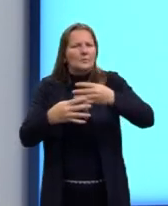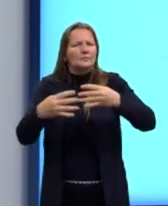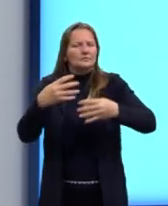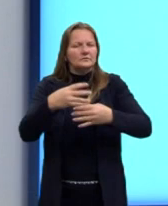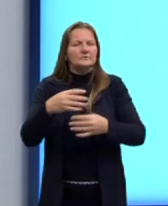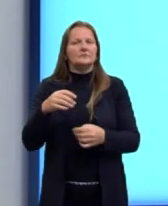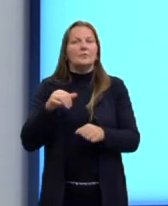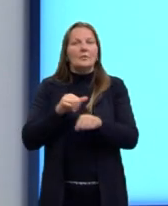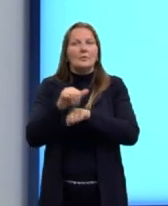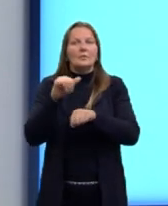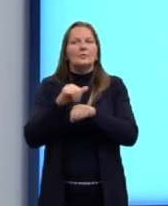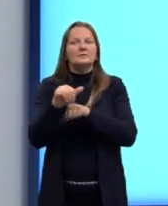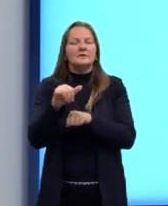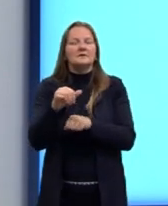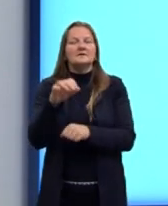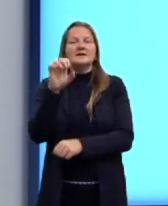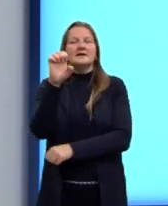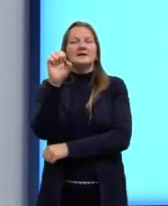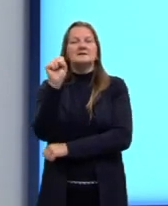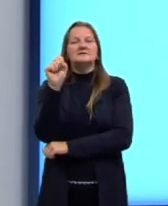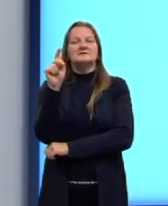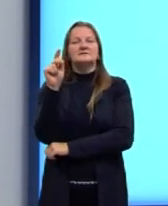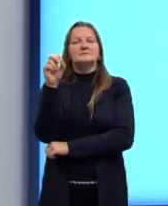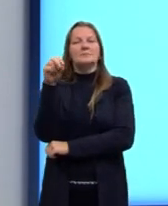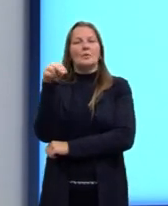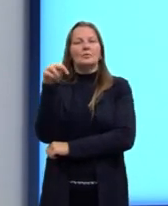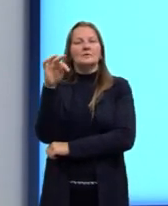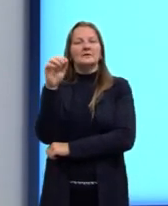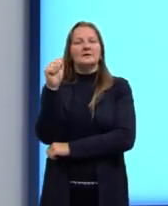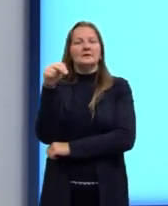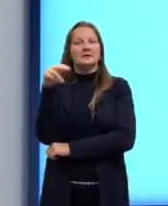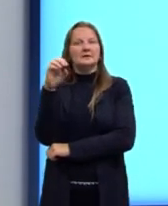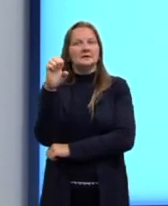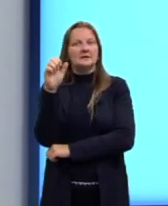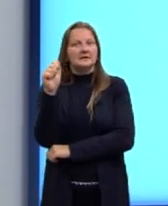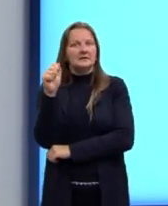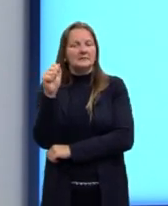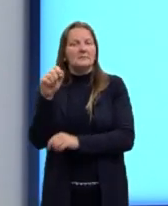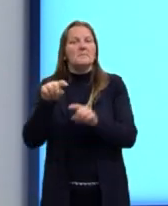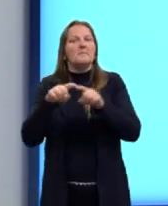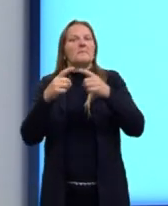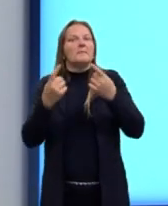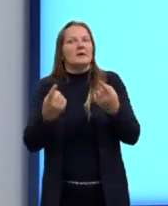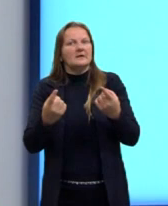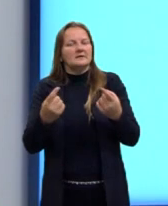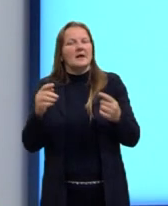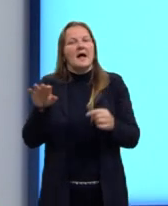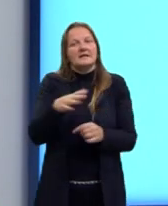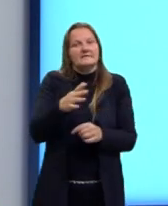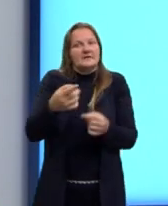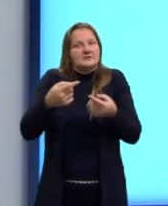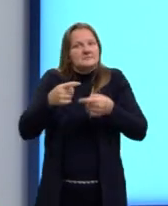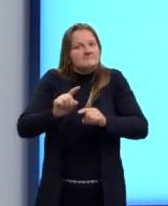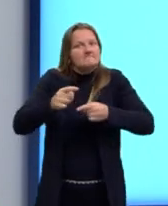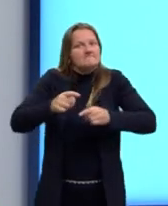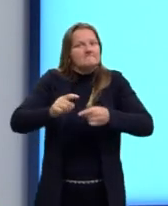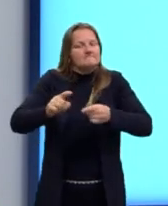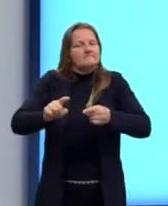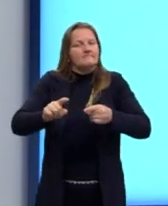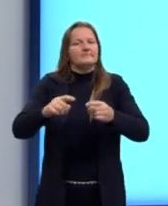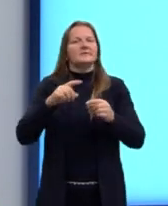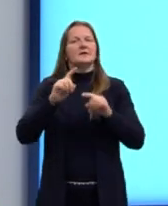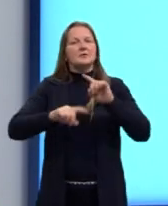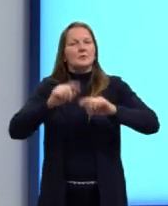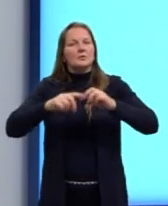ocorrem de maneira espontânea, gente, ao acaso. Mas podem também ser provocadas pela ação de